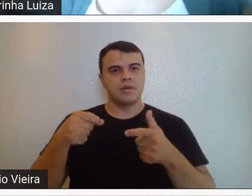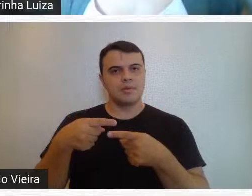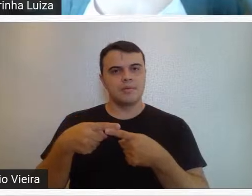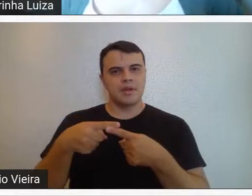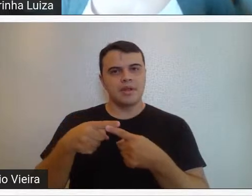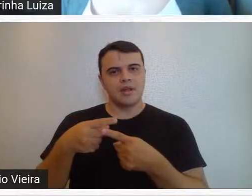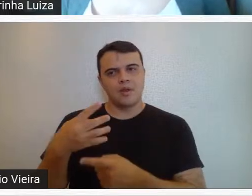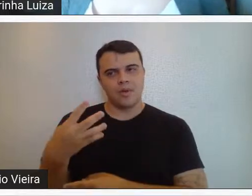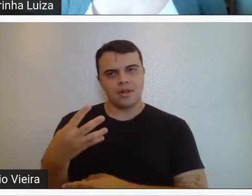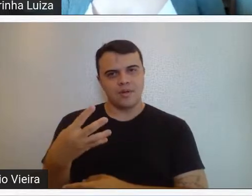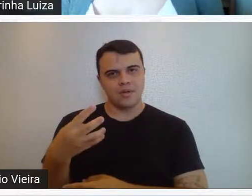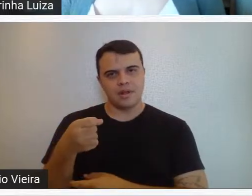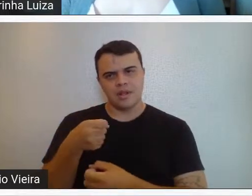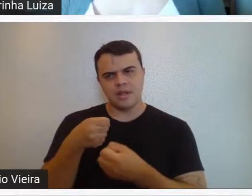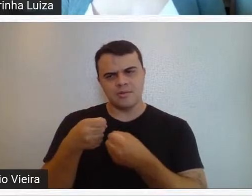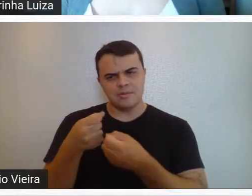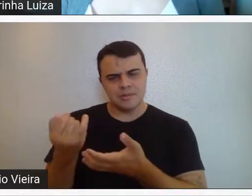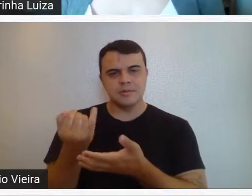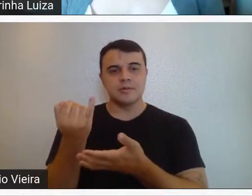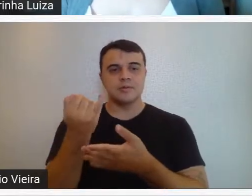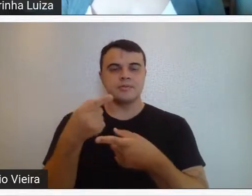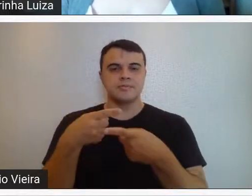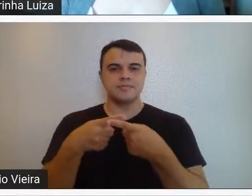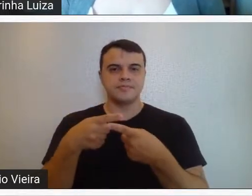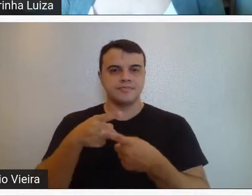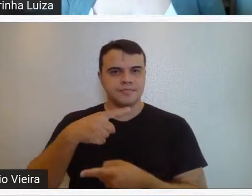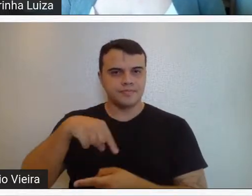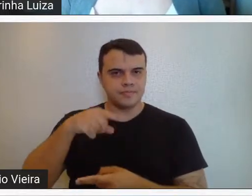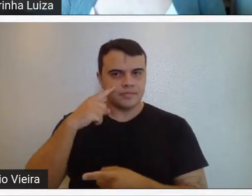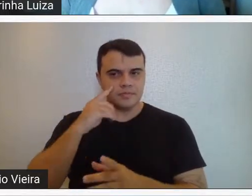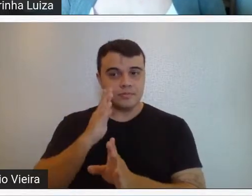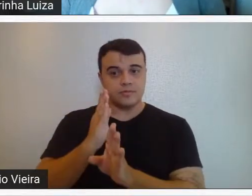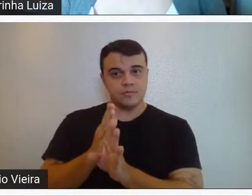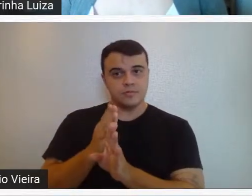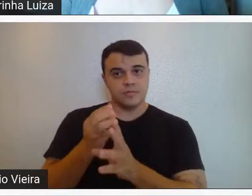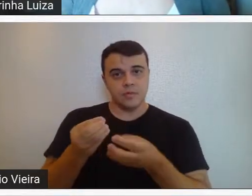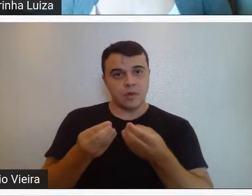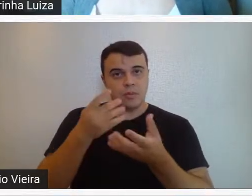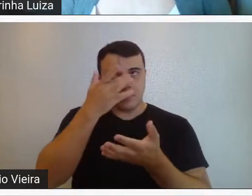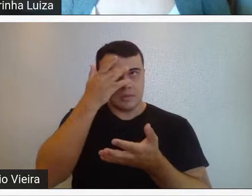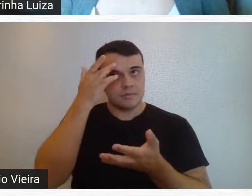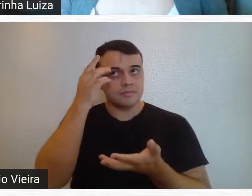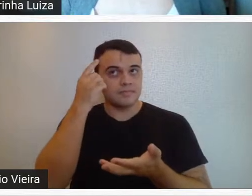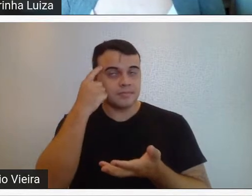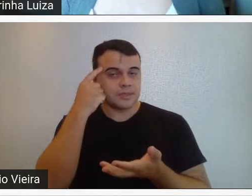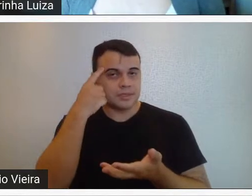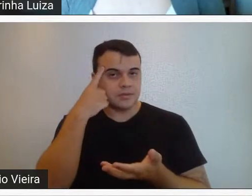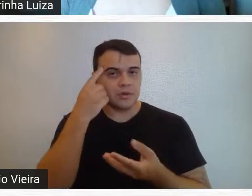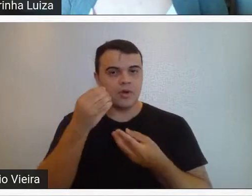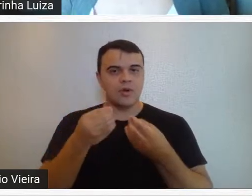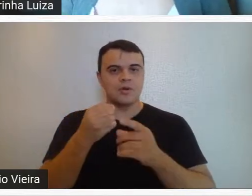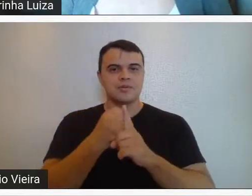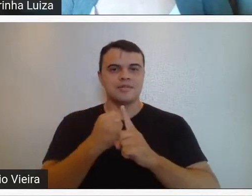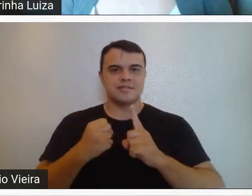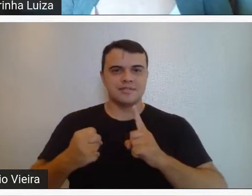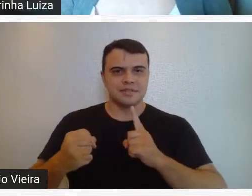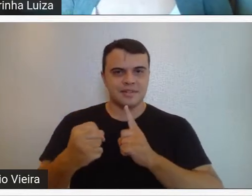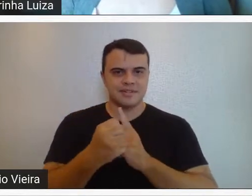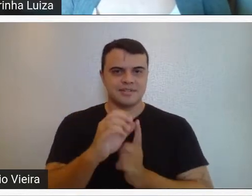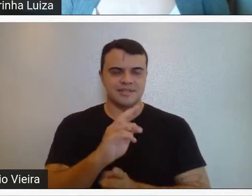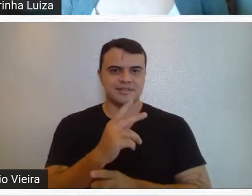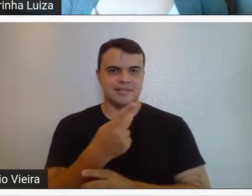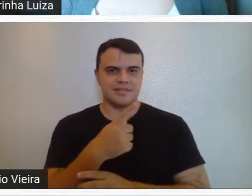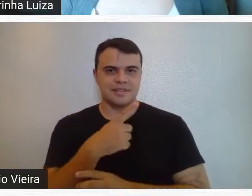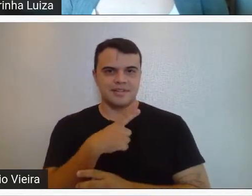de 44. A imprensa foi importantíssima para a gente descobrir como as pessoas pensavam, como a sociedade belo-horizontina